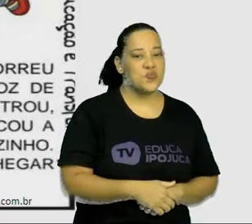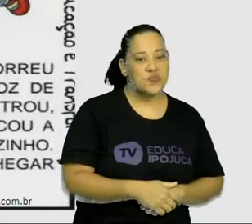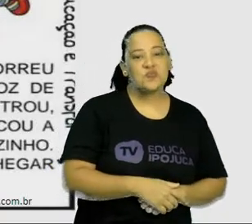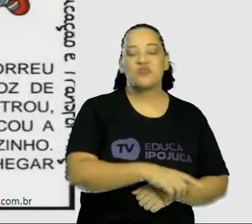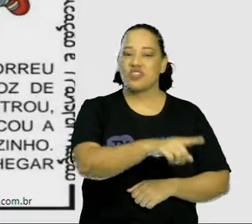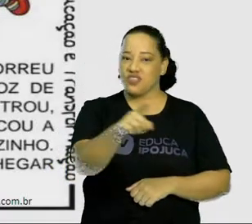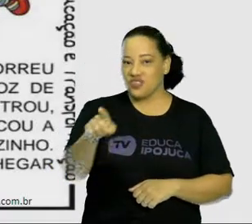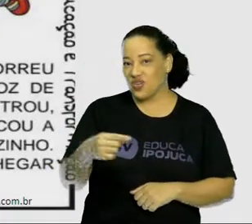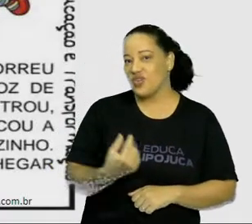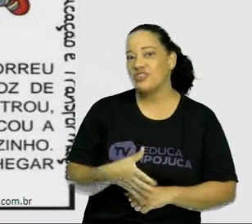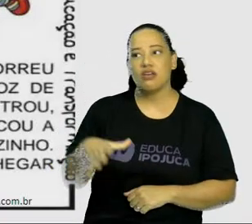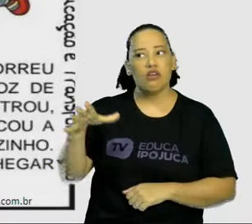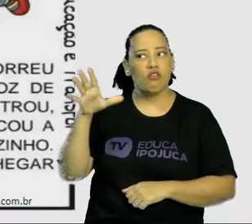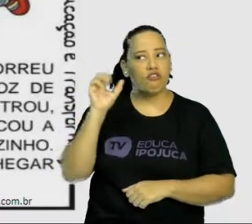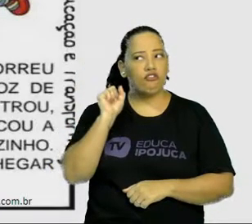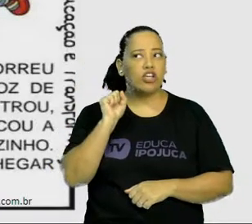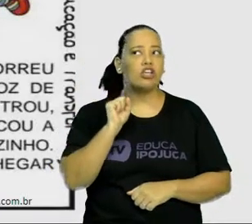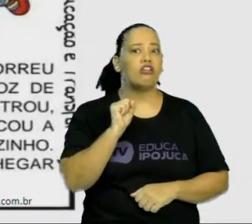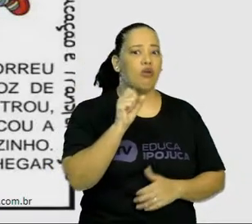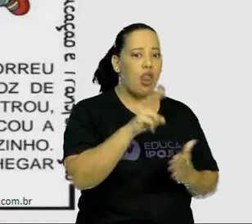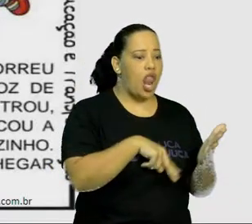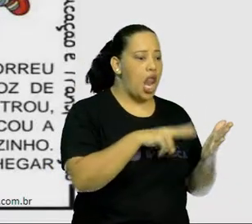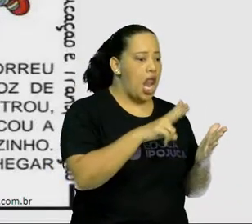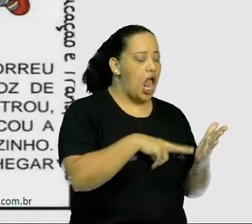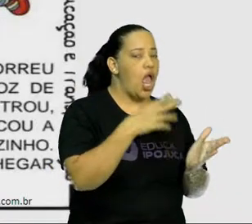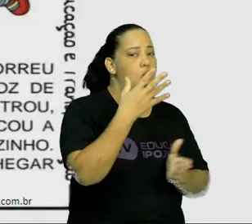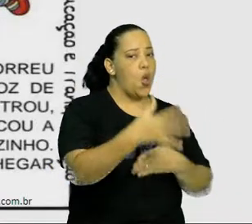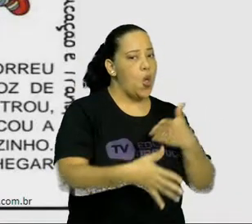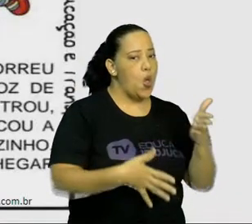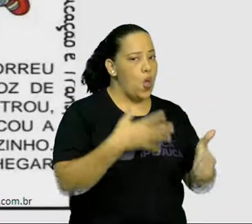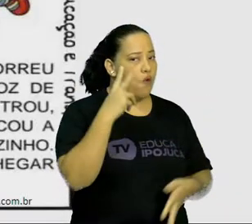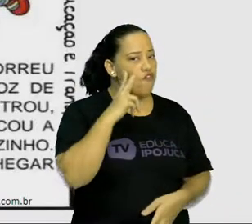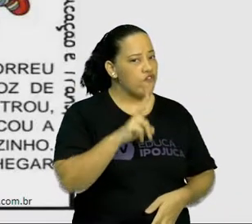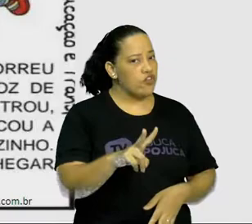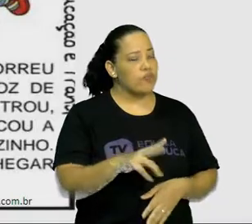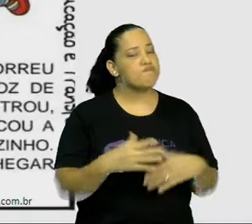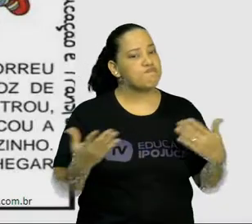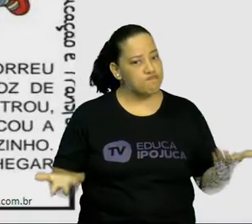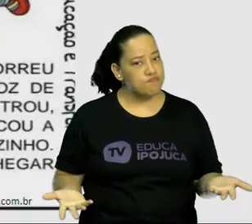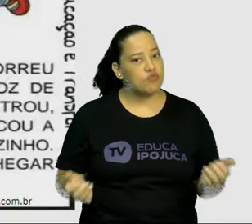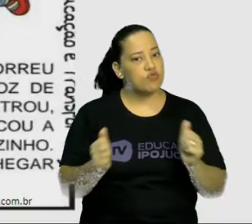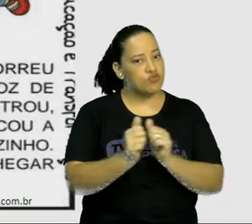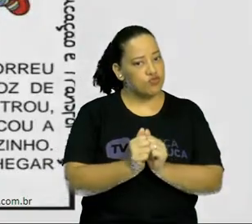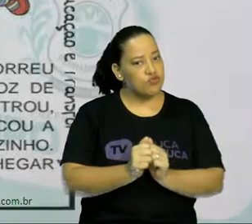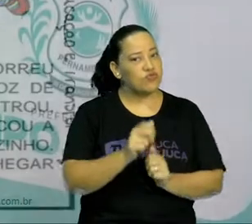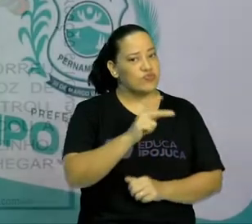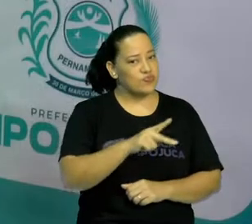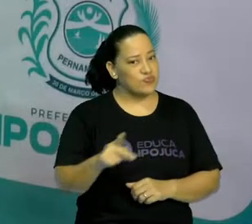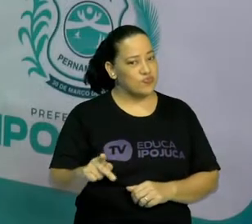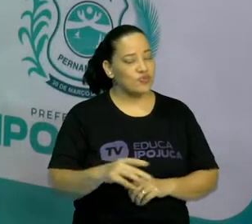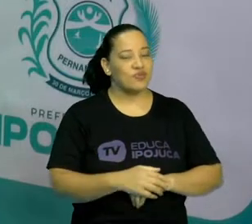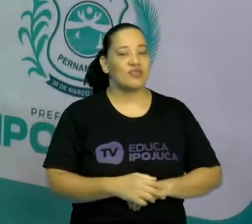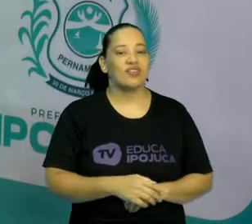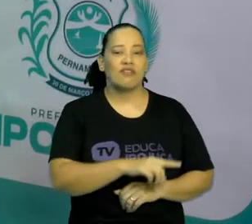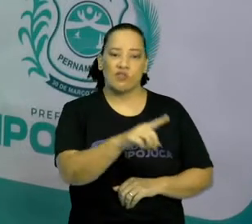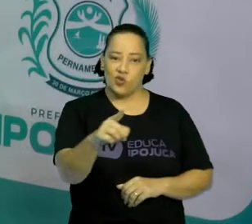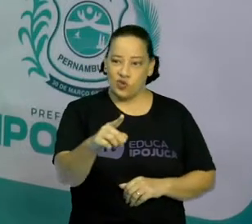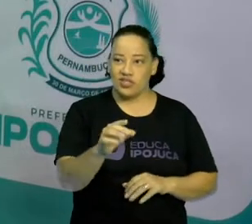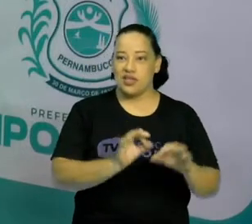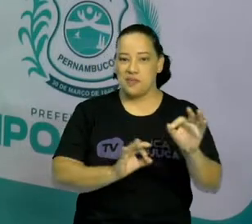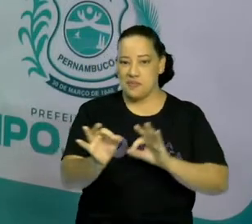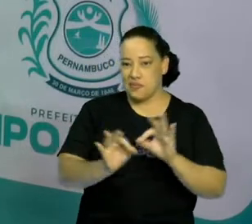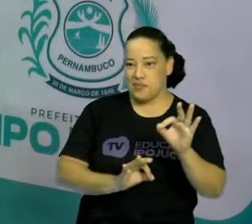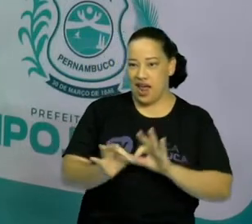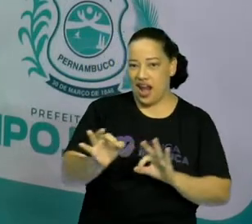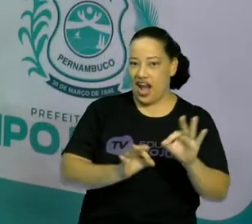vocês já ouviram ou já leram lá na escola a quantia de vocês. E aí, quem está preparado para